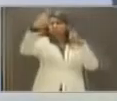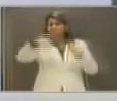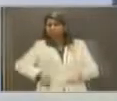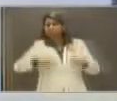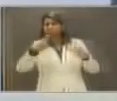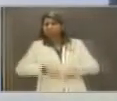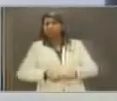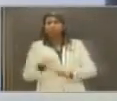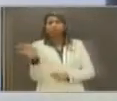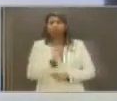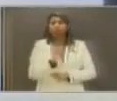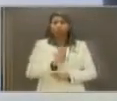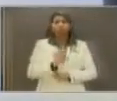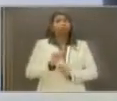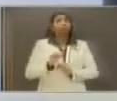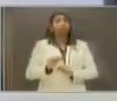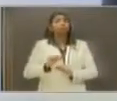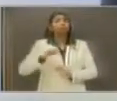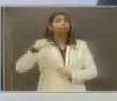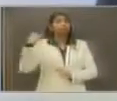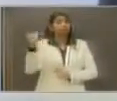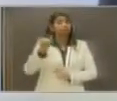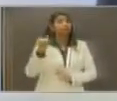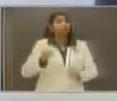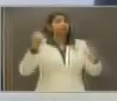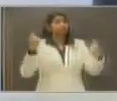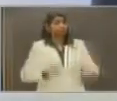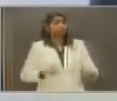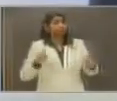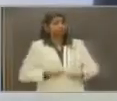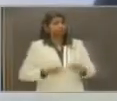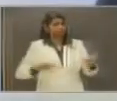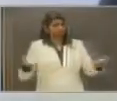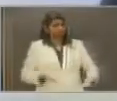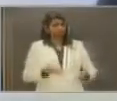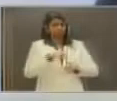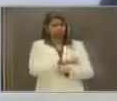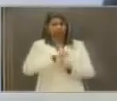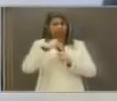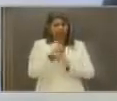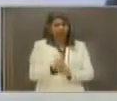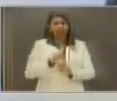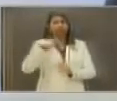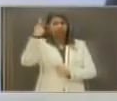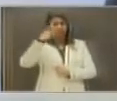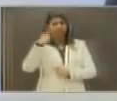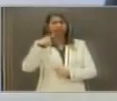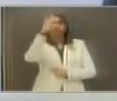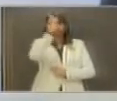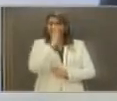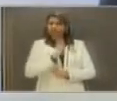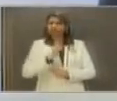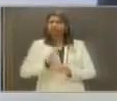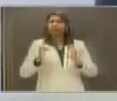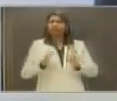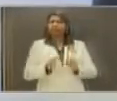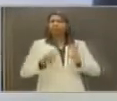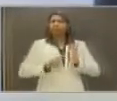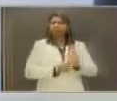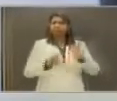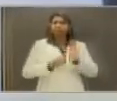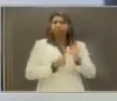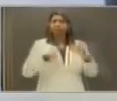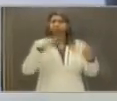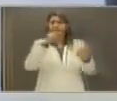relação a isso. No entanto, é importante que algo que faz parte hoje da sociedade paraibana brasileira, de uma forma geral, que vem dando certo, vem